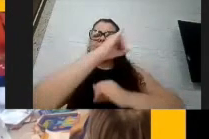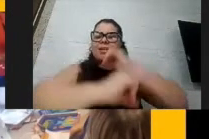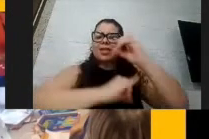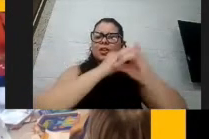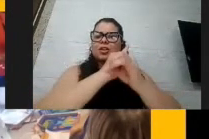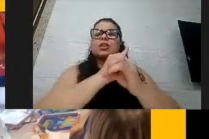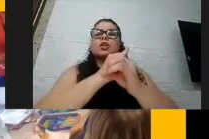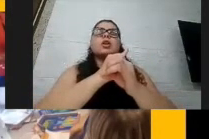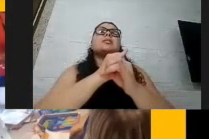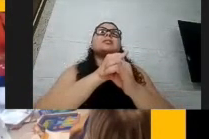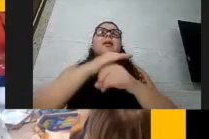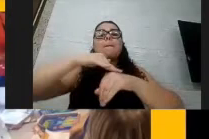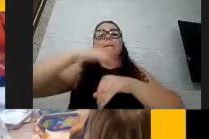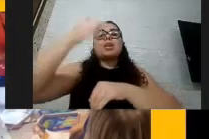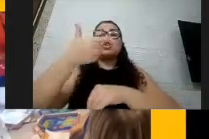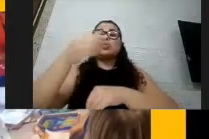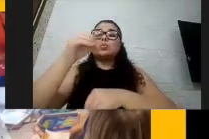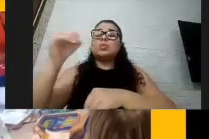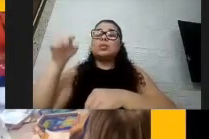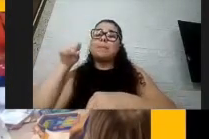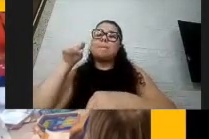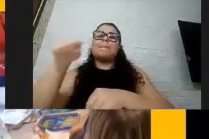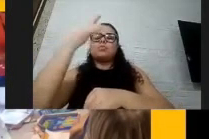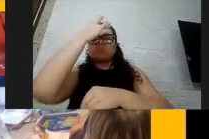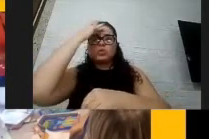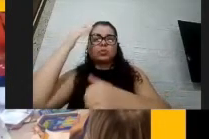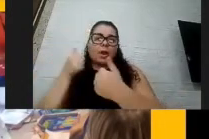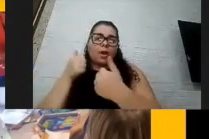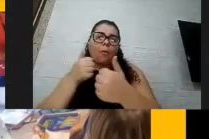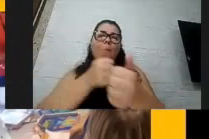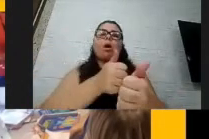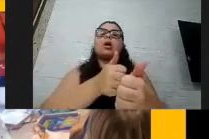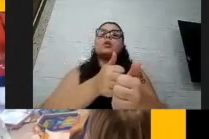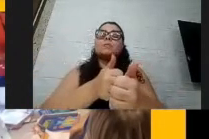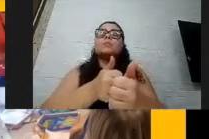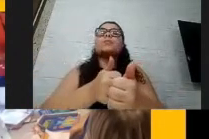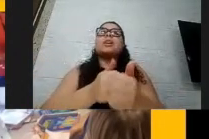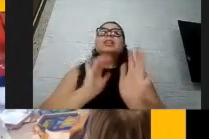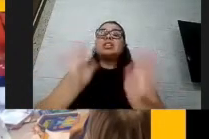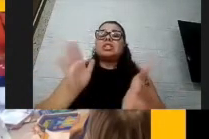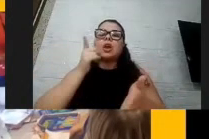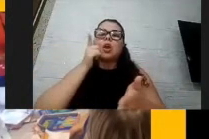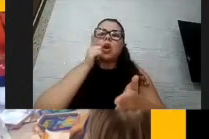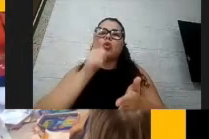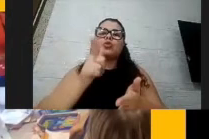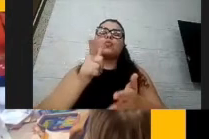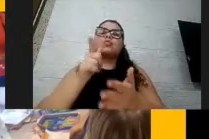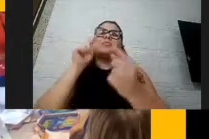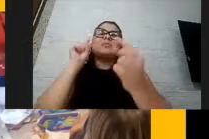de 260 mil pessoas. E já impactamos diretamente em torno de 15 mil pessoas